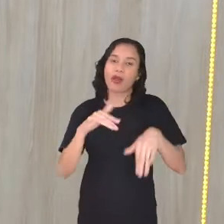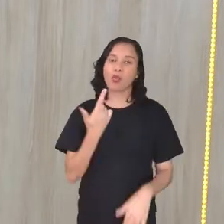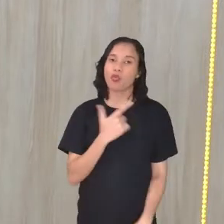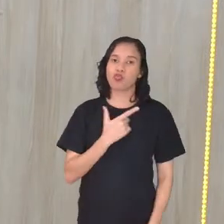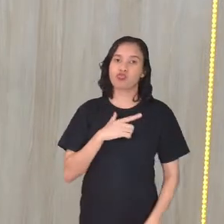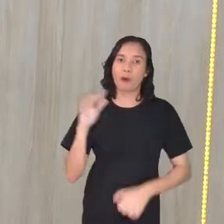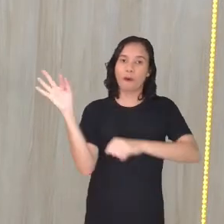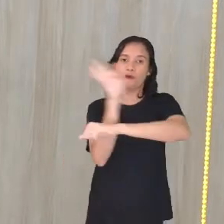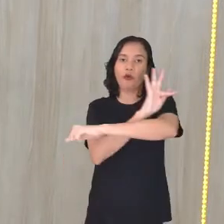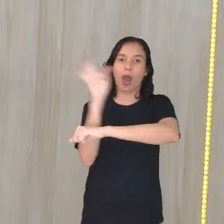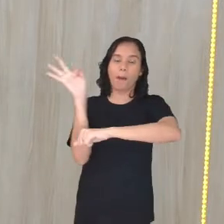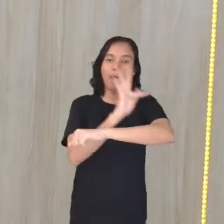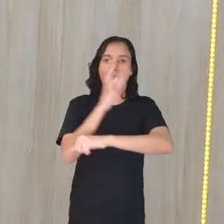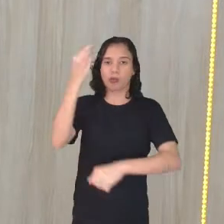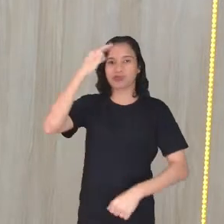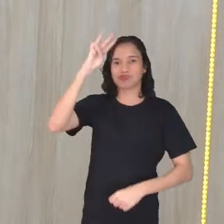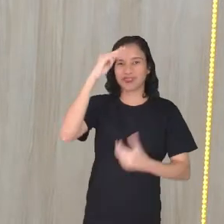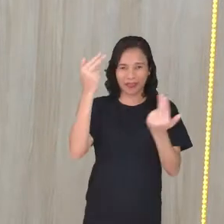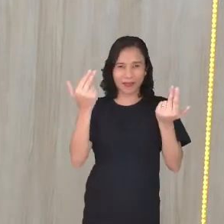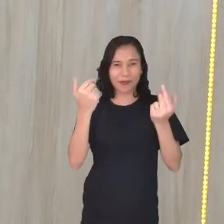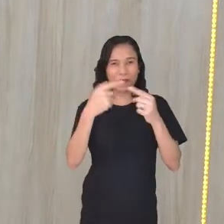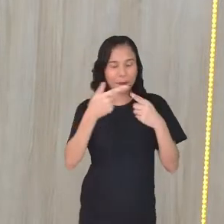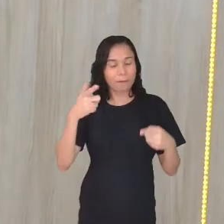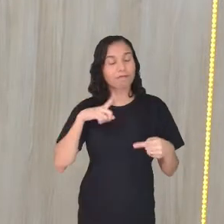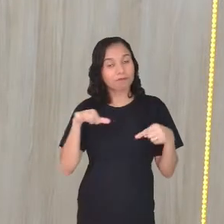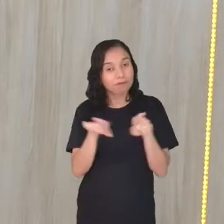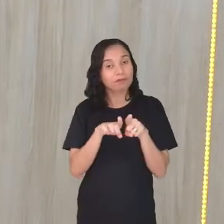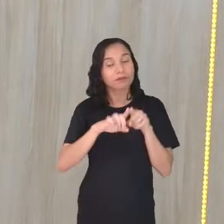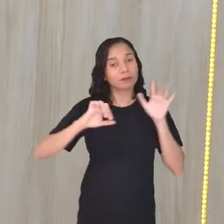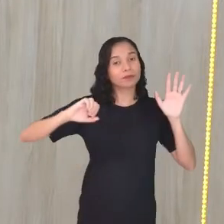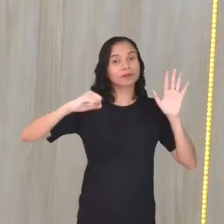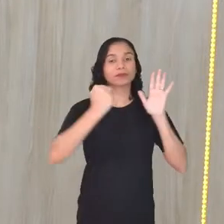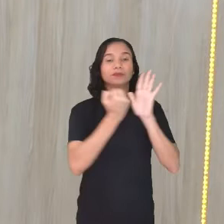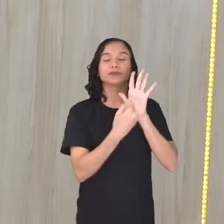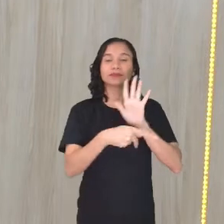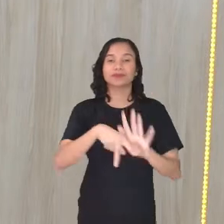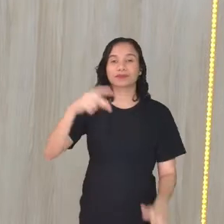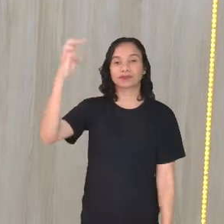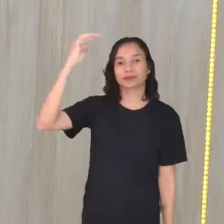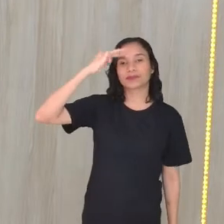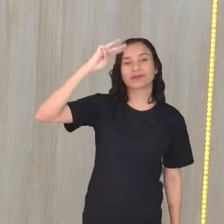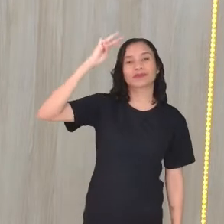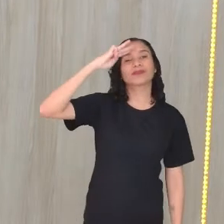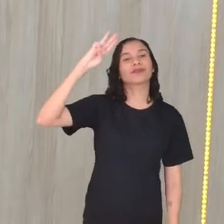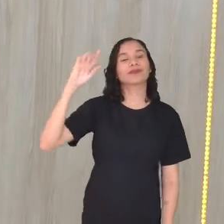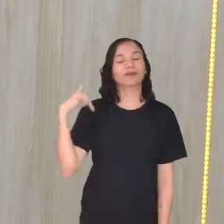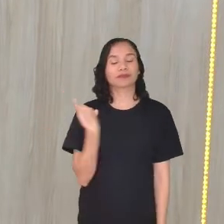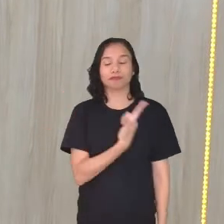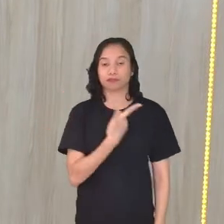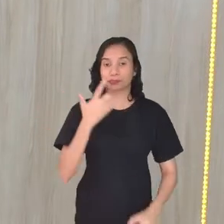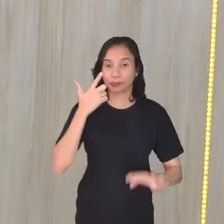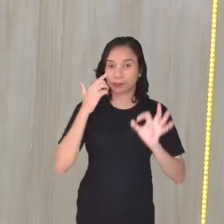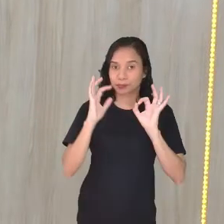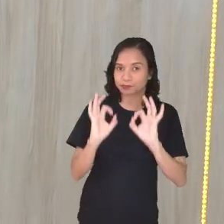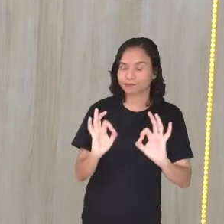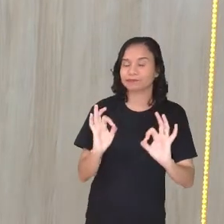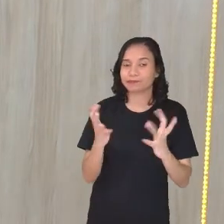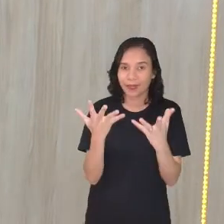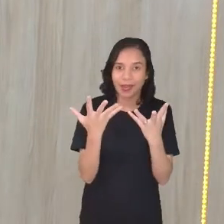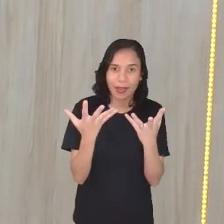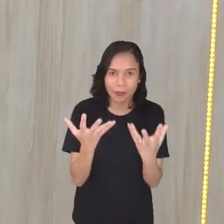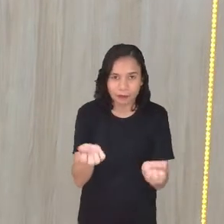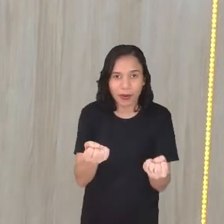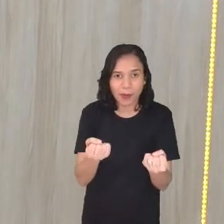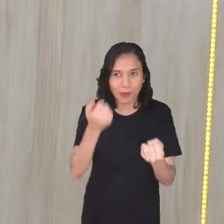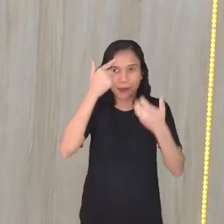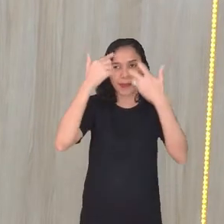aquela formalidade ali, mas que também traz, né, um pouco dessa memória aí. E aí, vamos lá